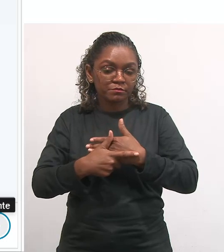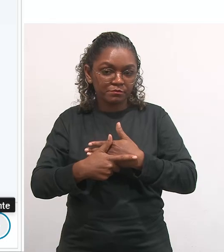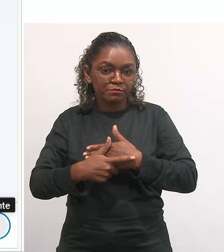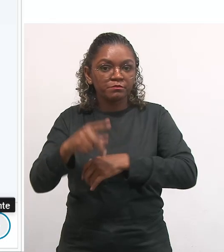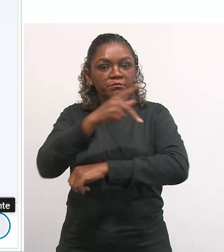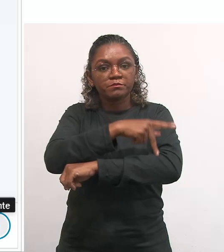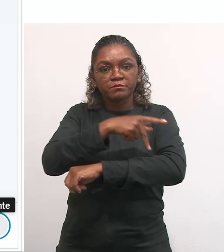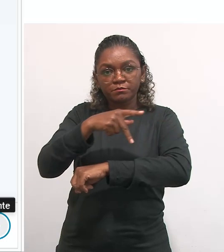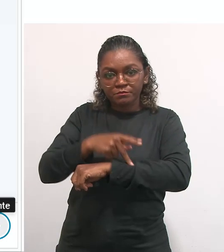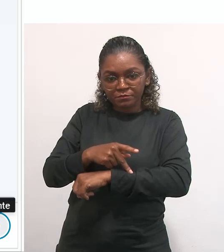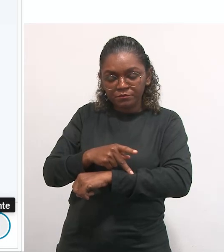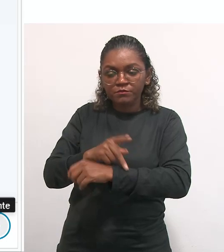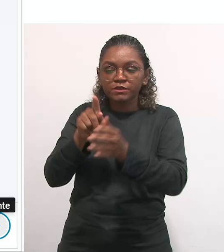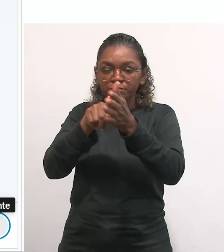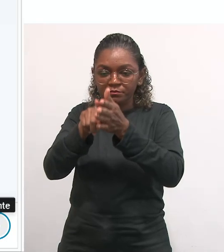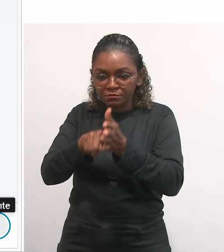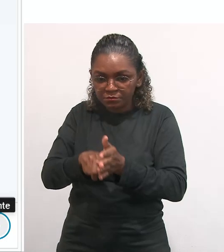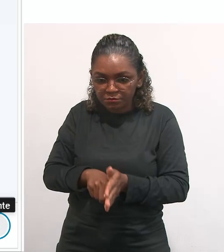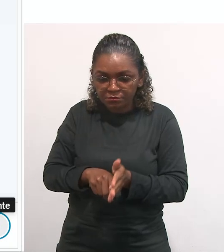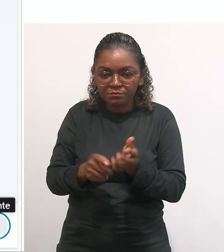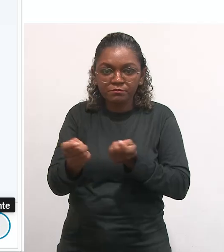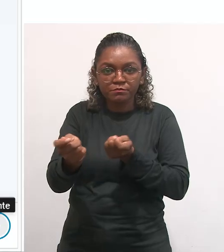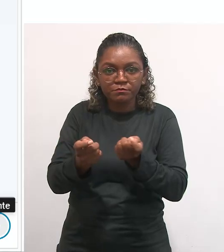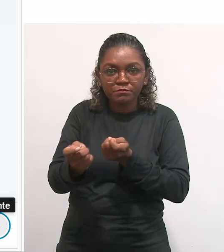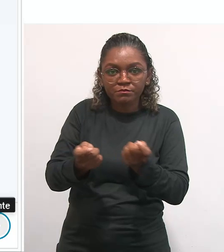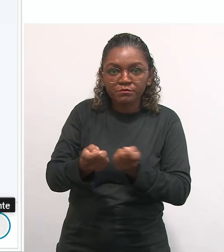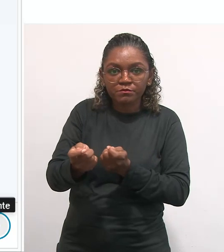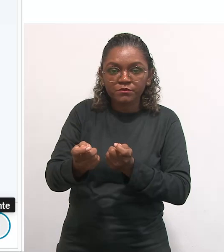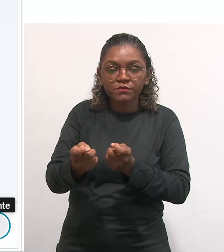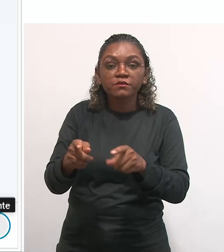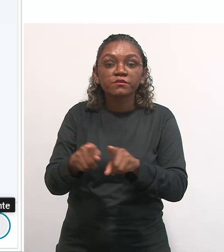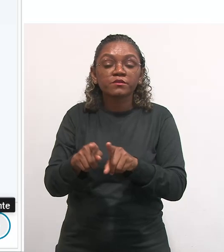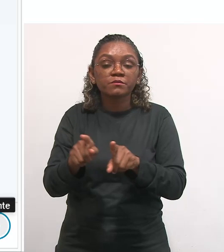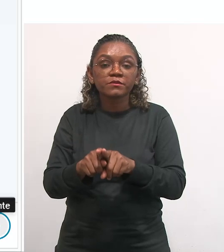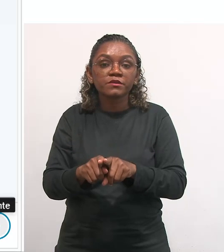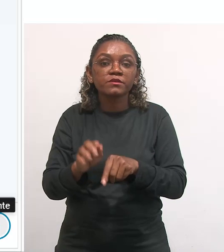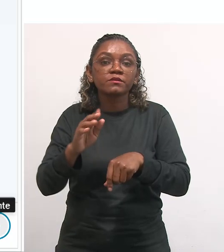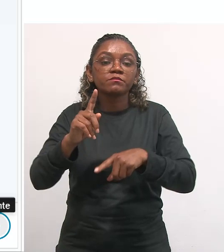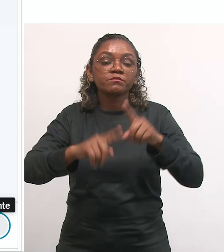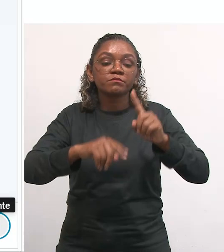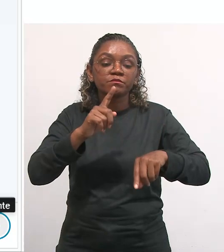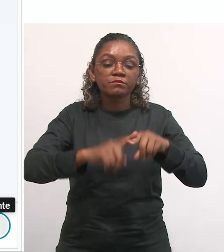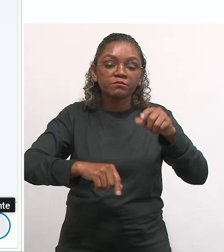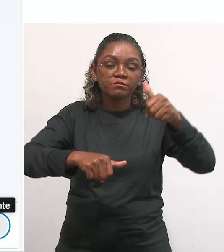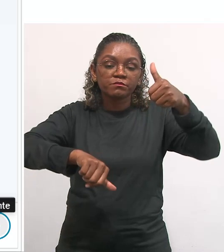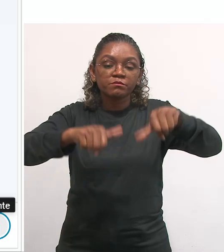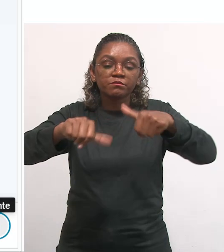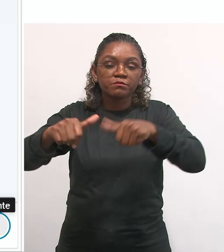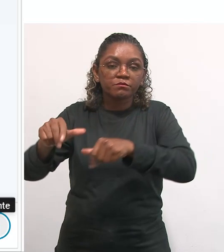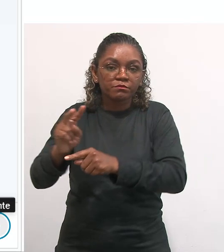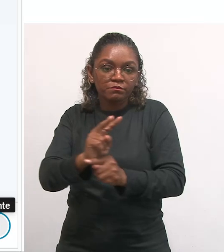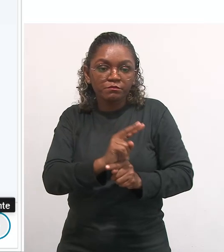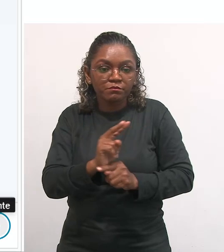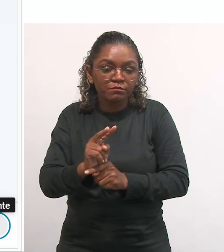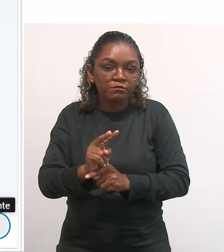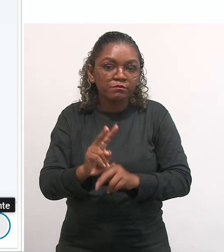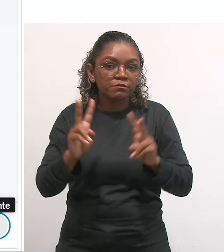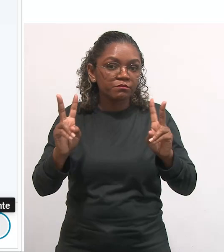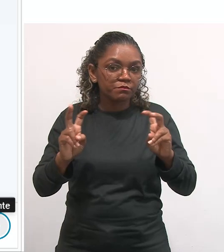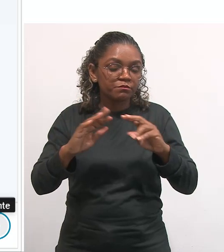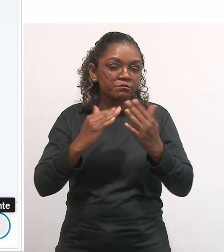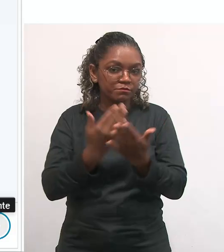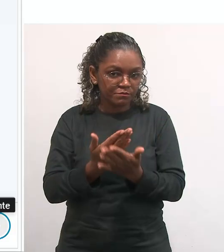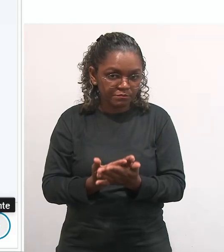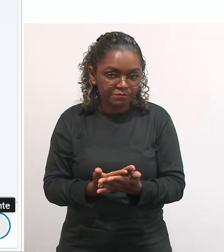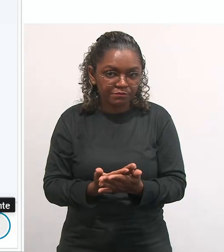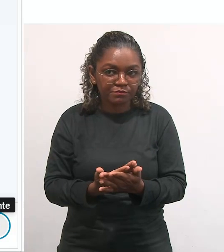as funções pedagógico-didáticas, de diagnóstico e de controle em relação às quais se recorrem a instrumentos de verificação